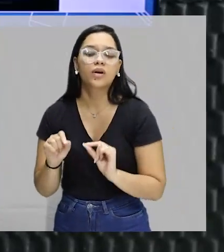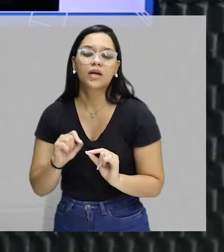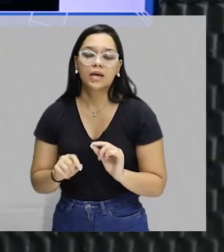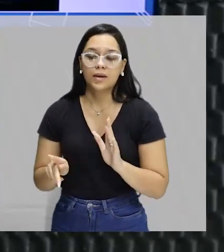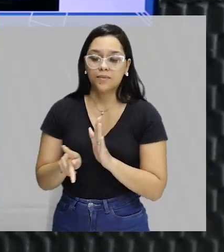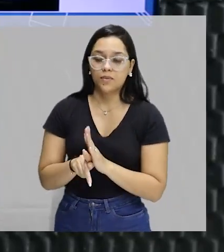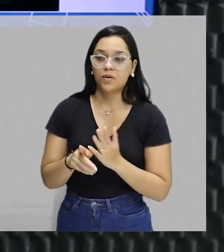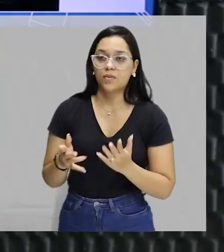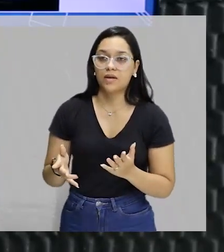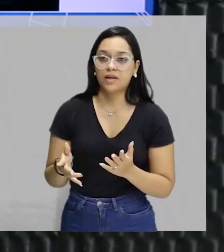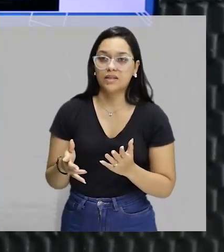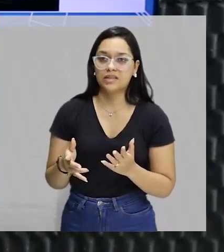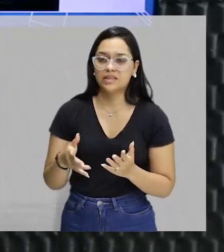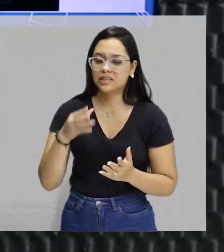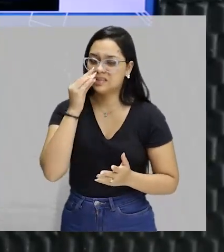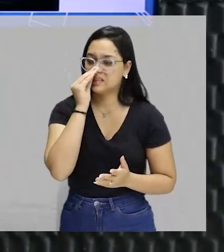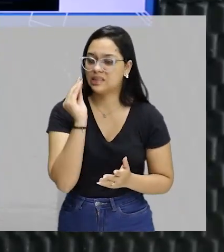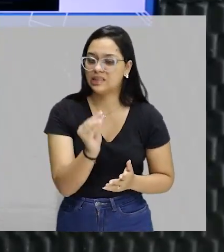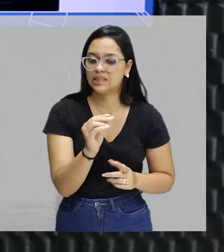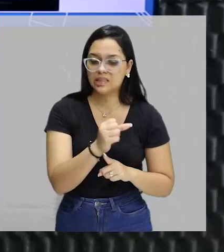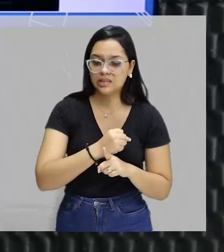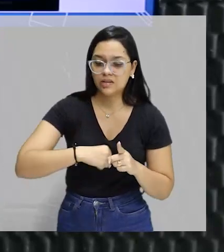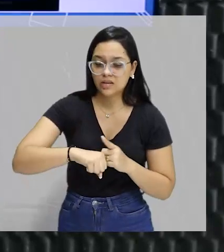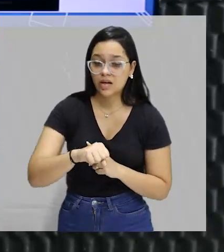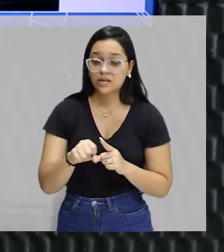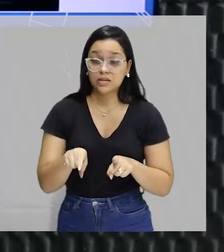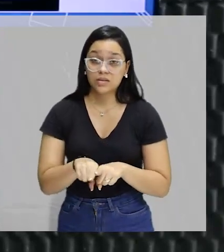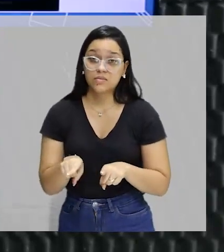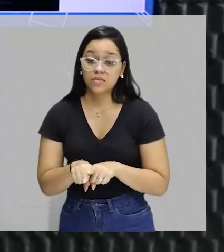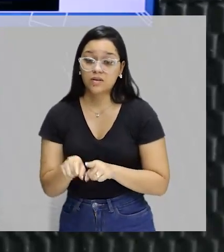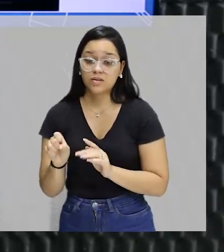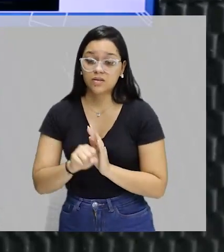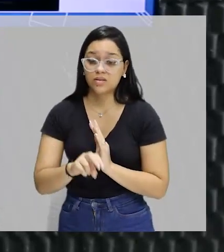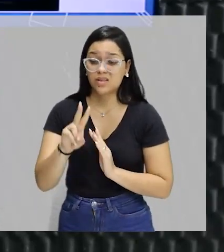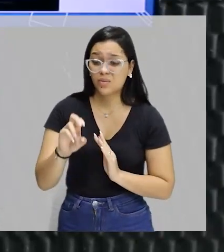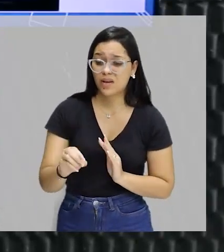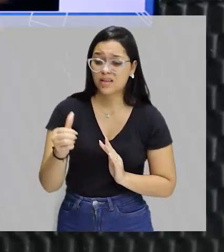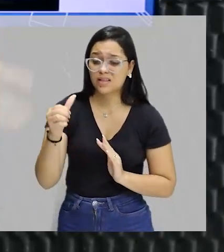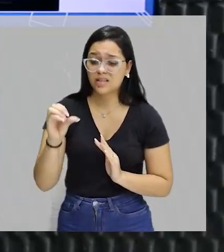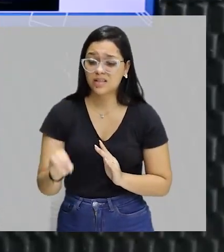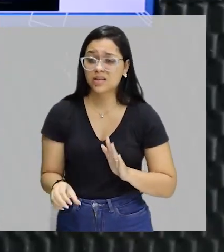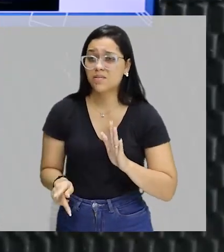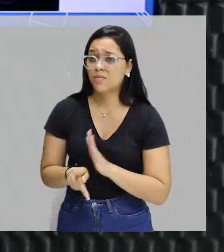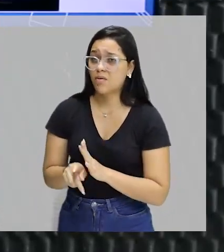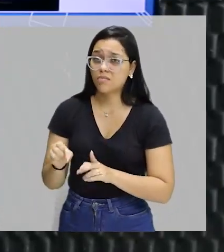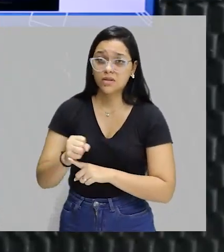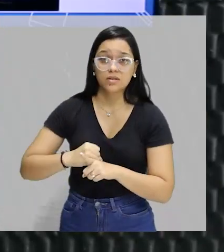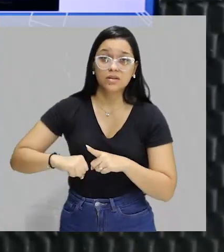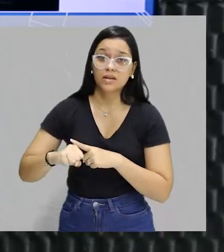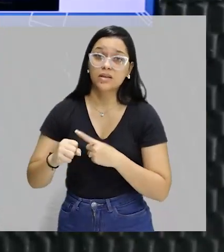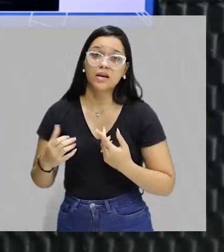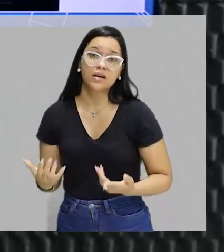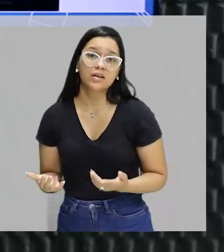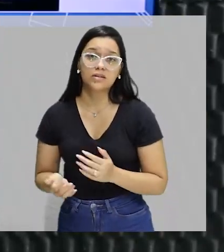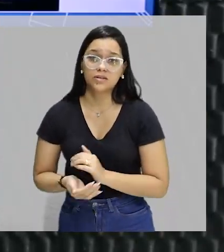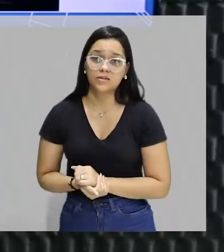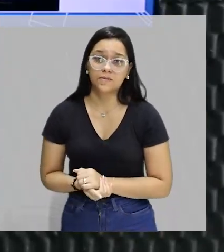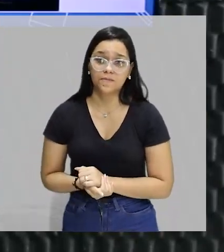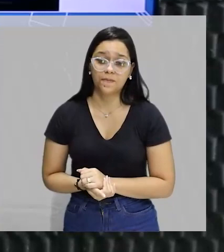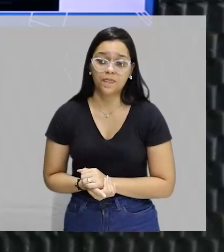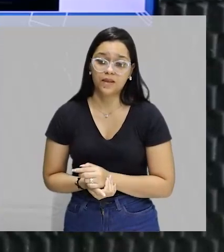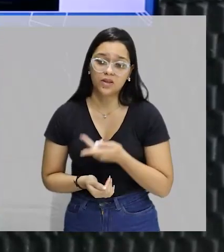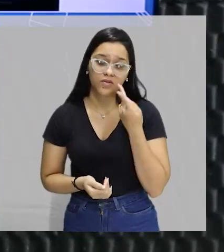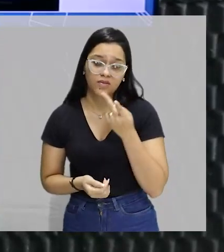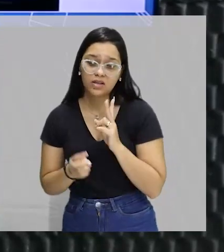podridão da sociedade carioca dos anos 50, 60, na cara da sociedade, onde ele não